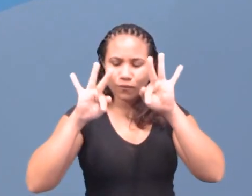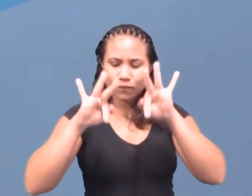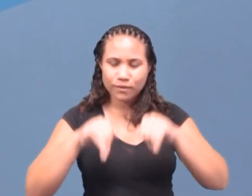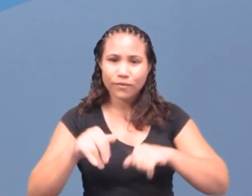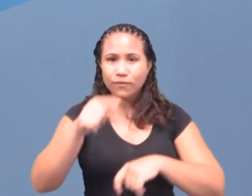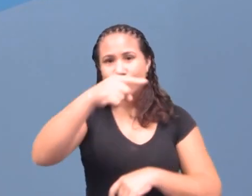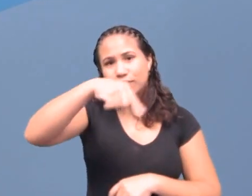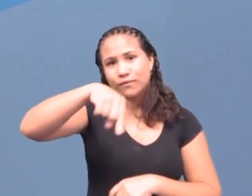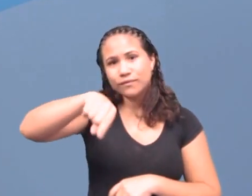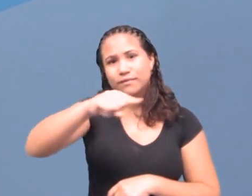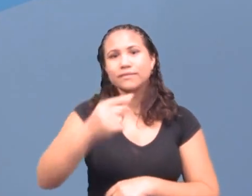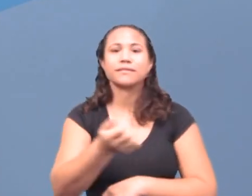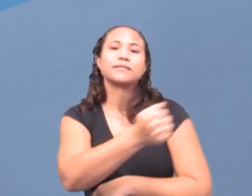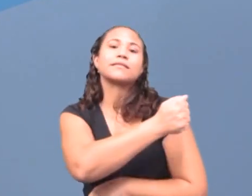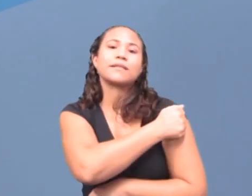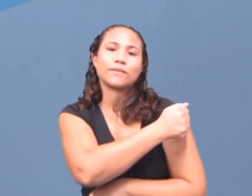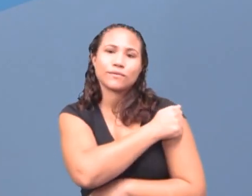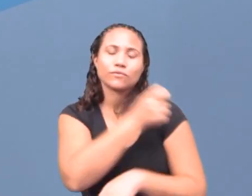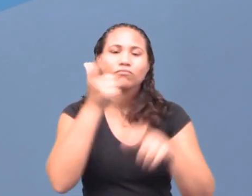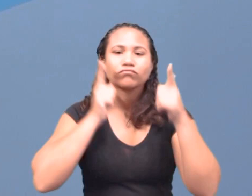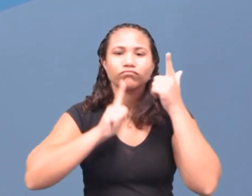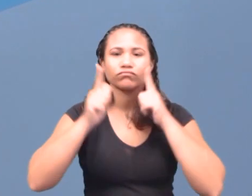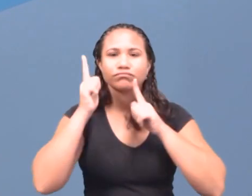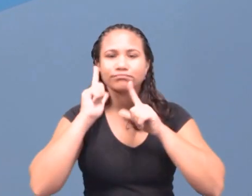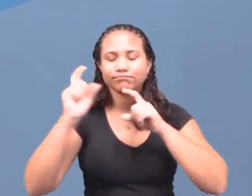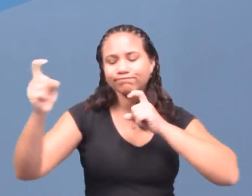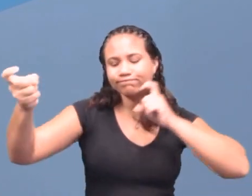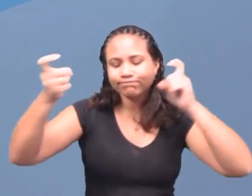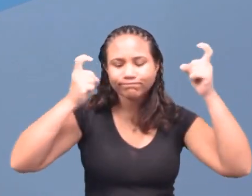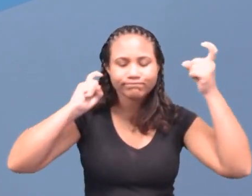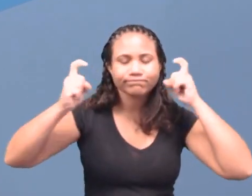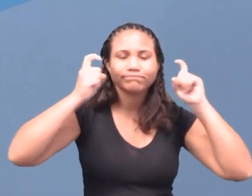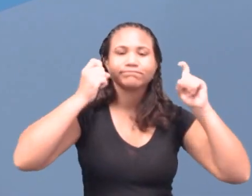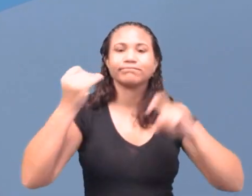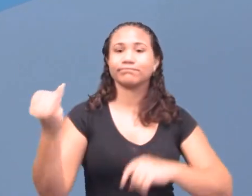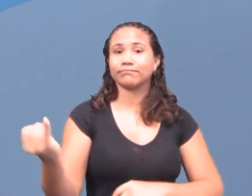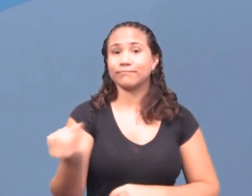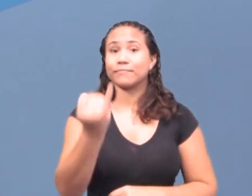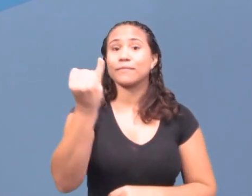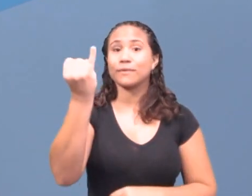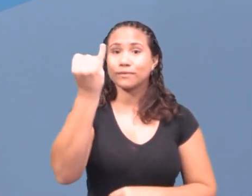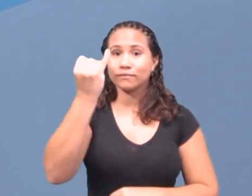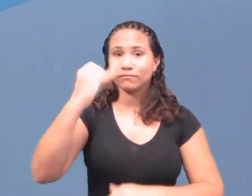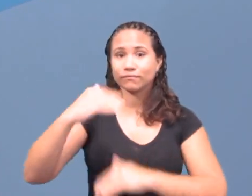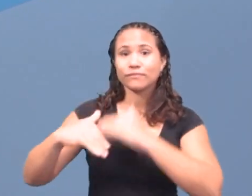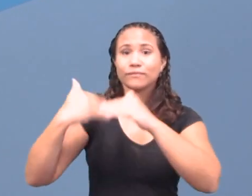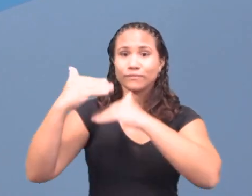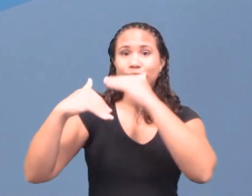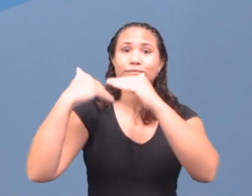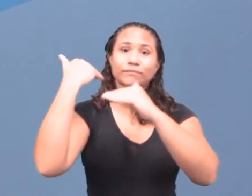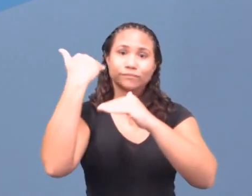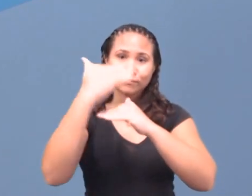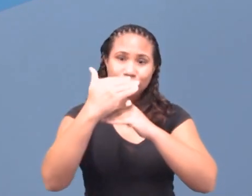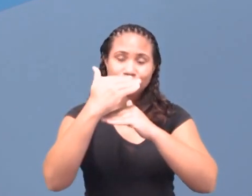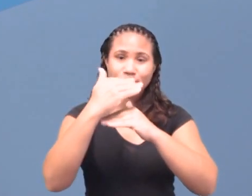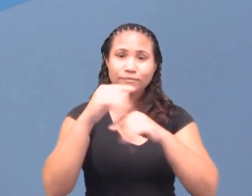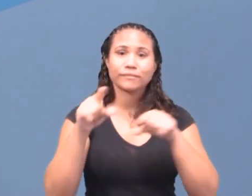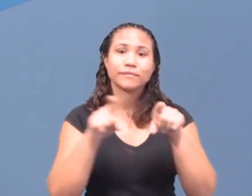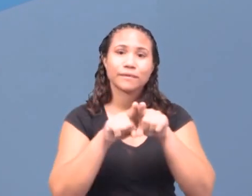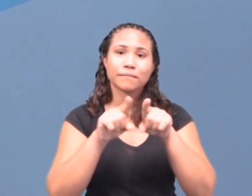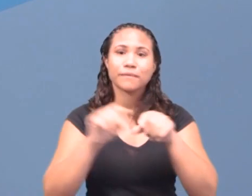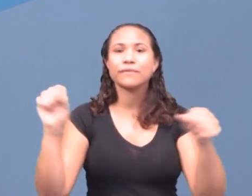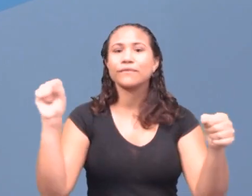vocês estudantes consigam discutir a importância e a evolução e a